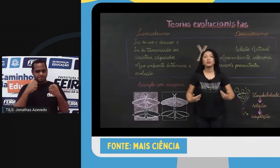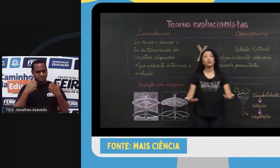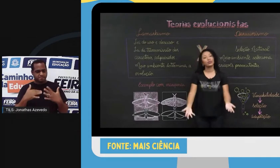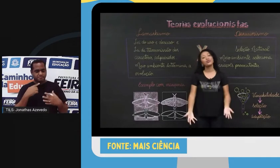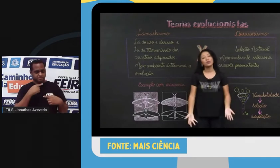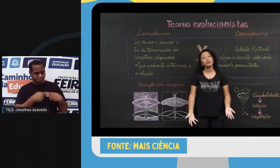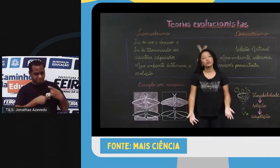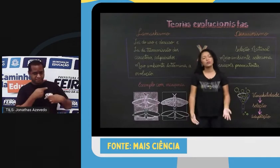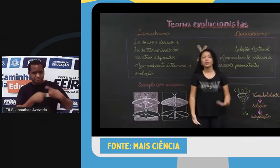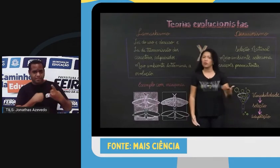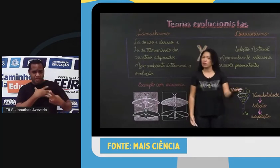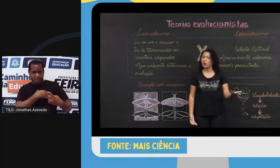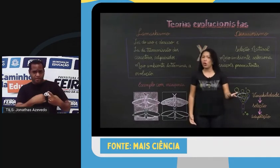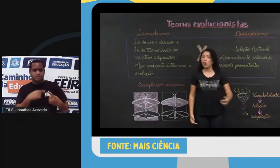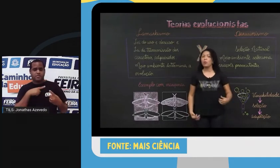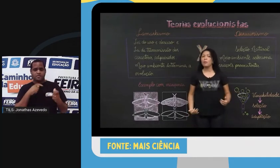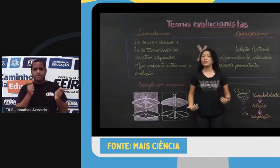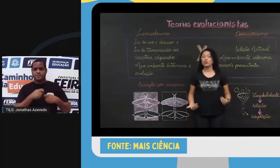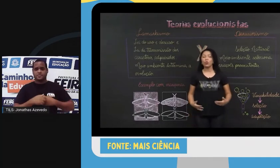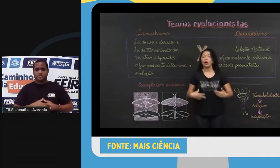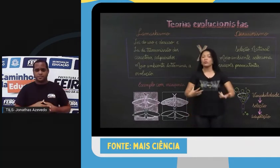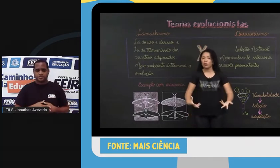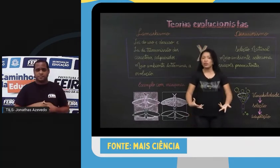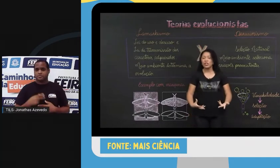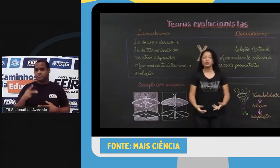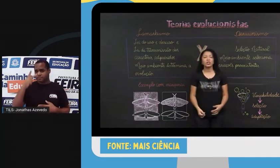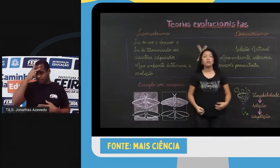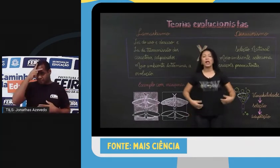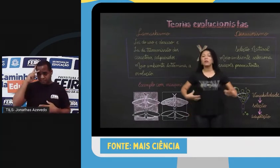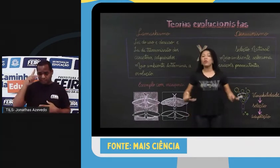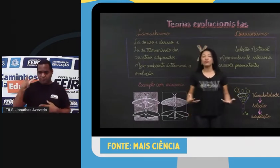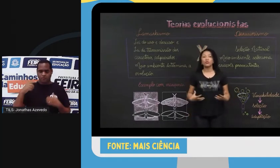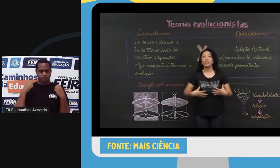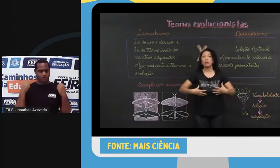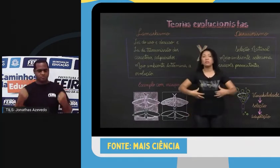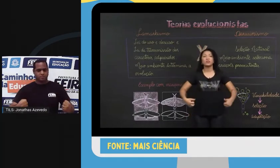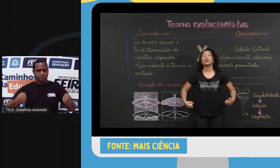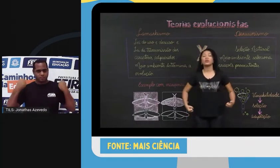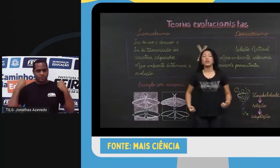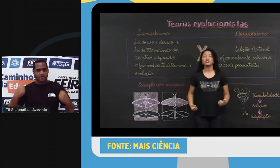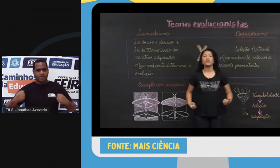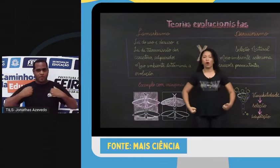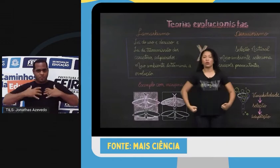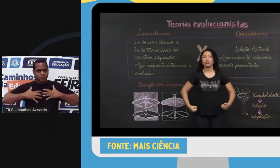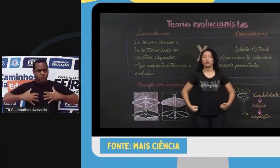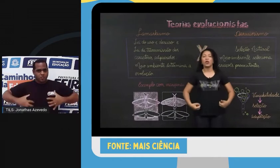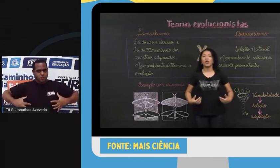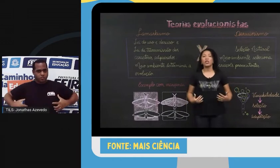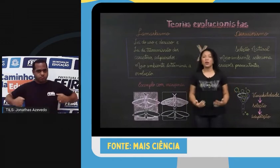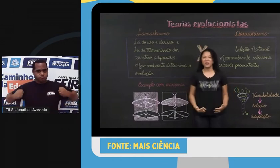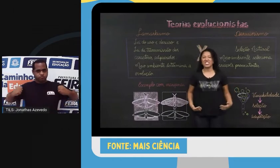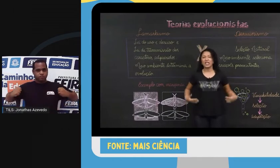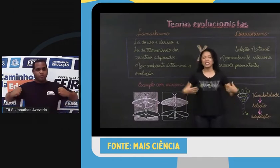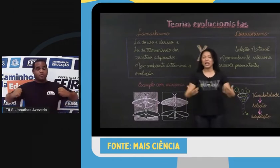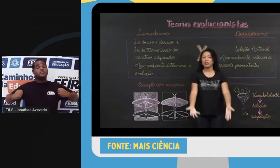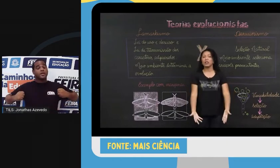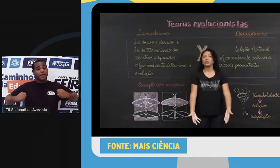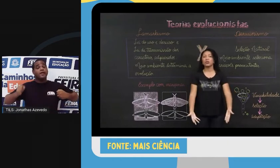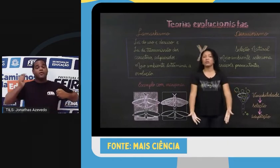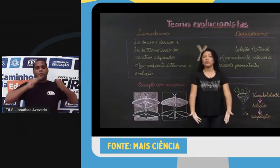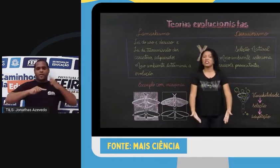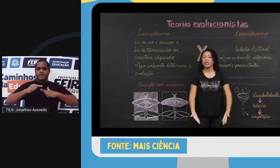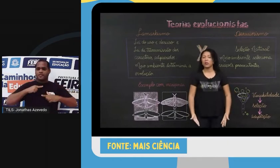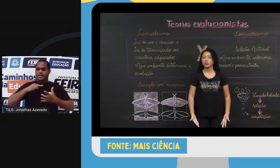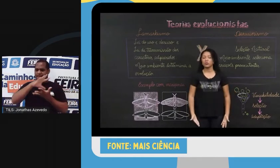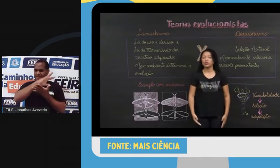para a sua descendência, para os seus filhos. Uma pessoa, um autoterofilista que malha muito, fica absolutamente forte, ele vai passar essa